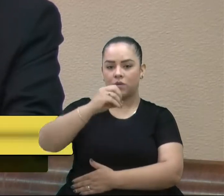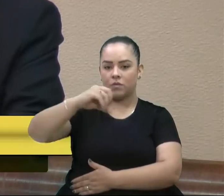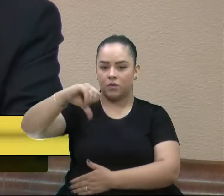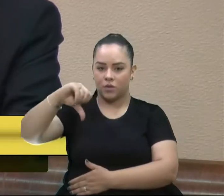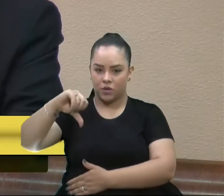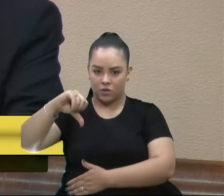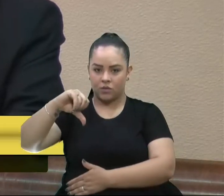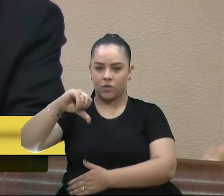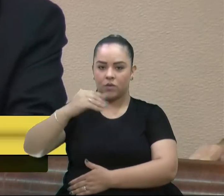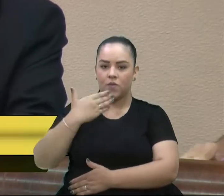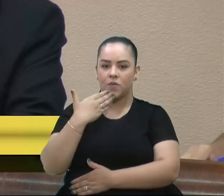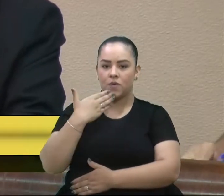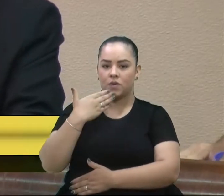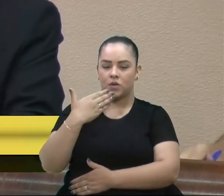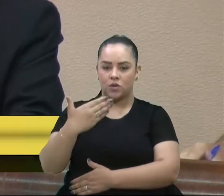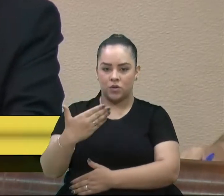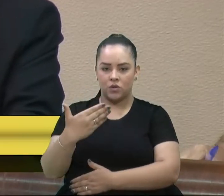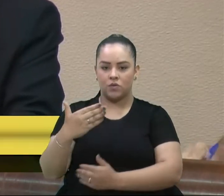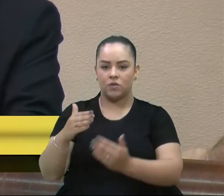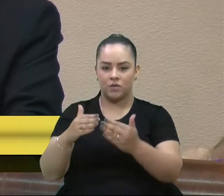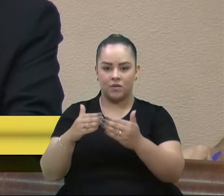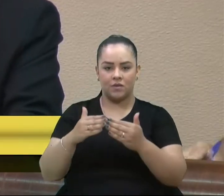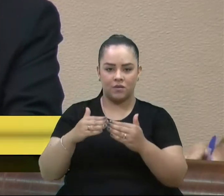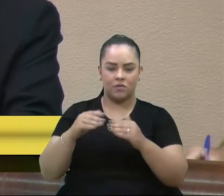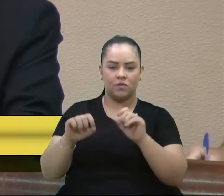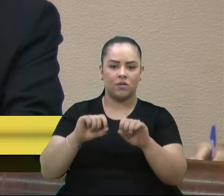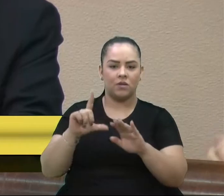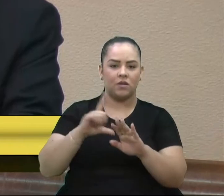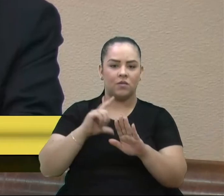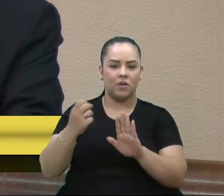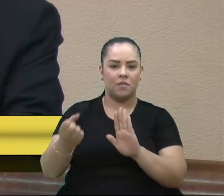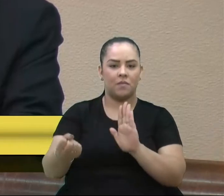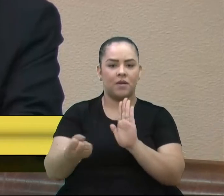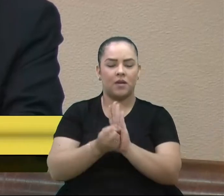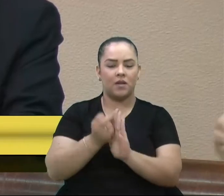com o pedido de liminar contra uma marca de vinho estrangeira.